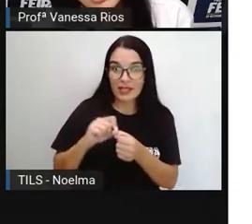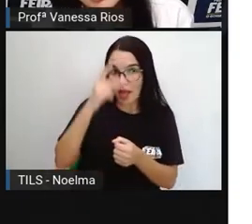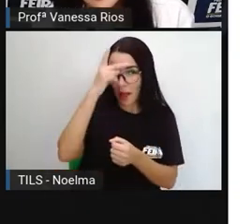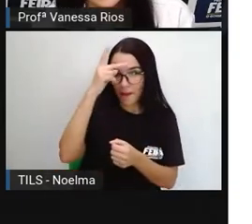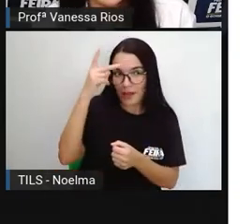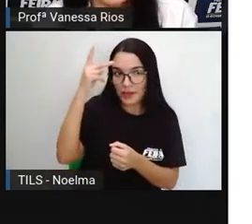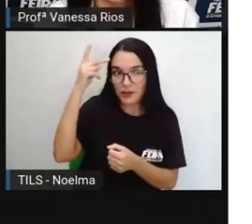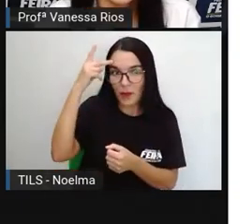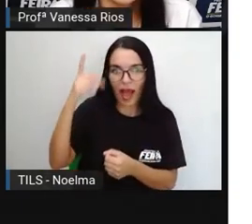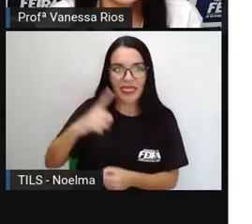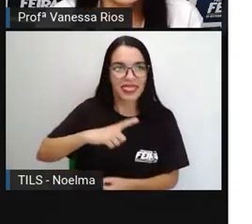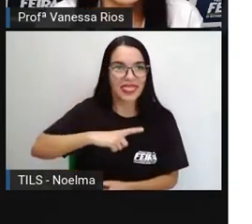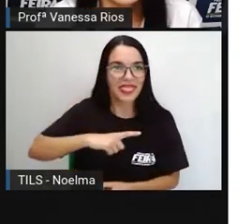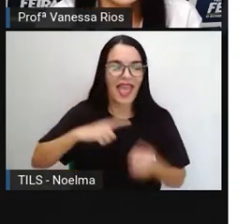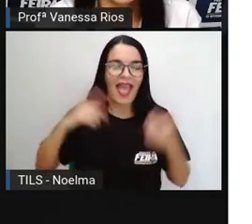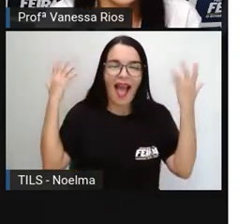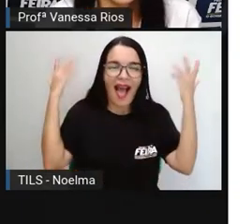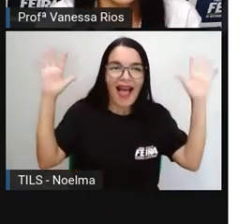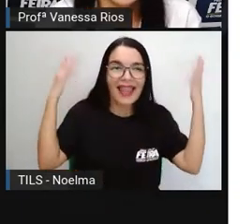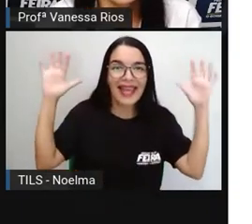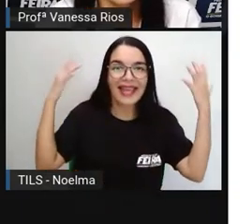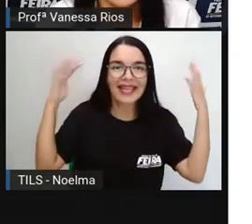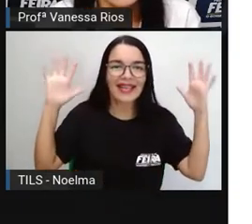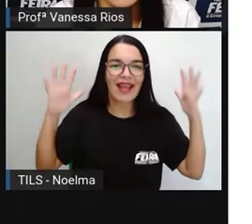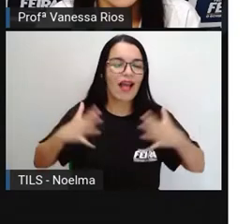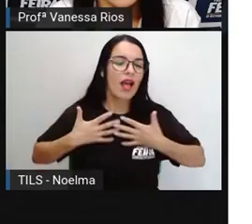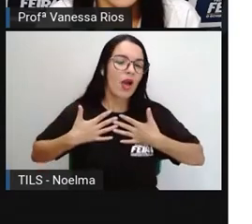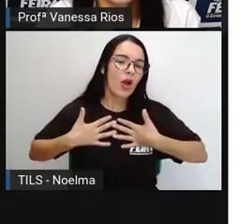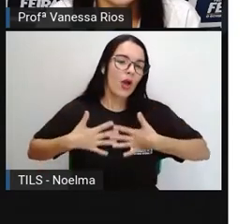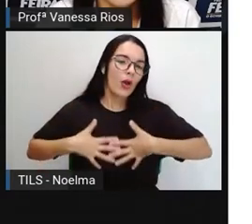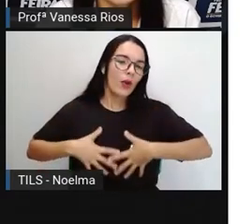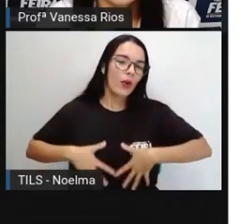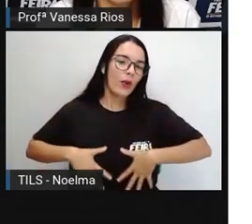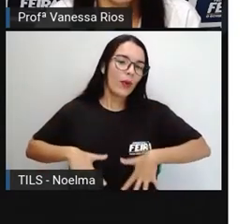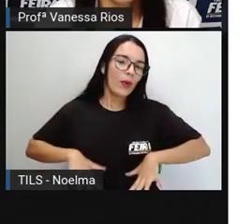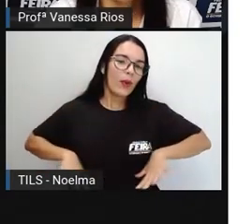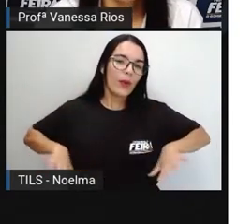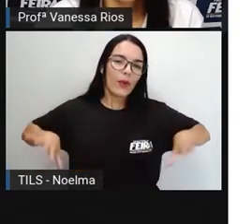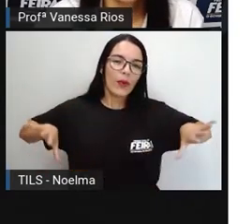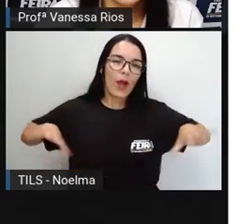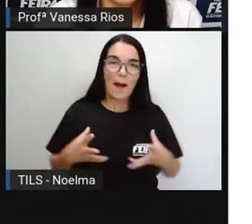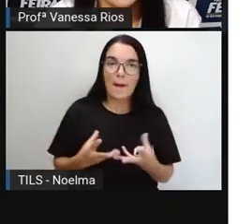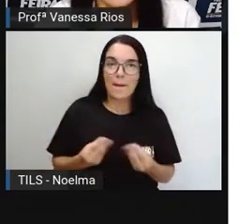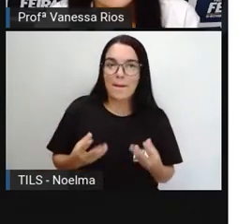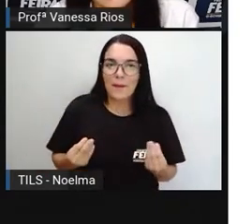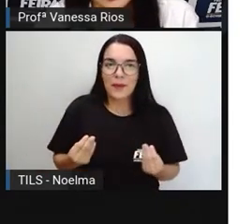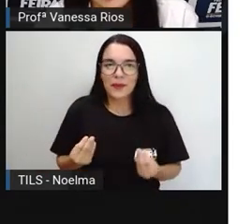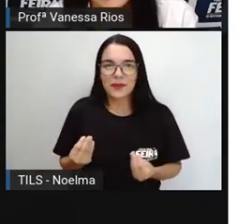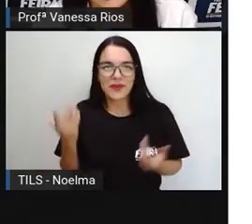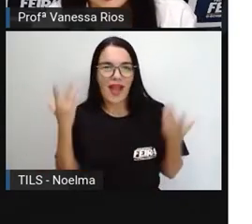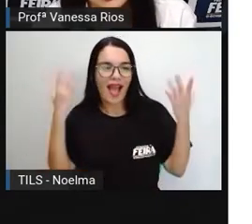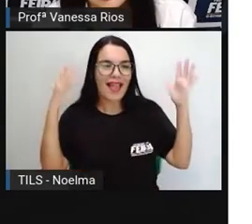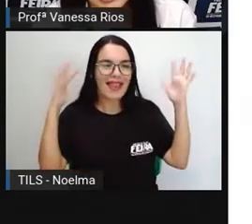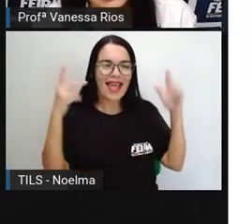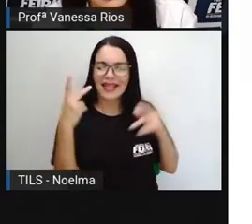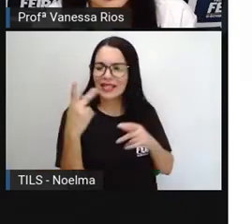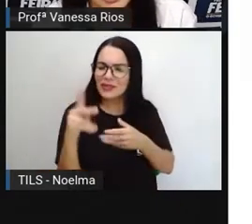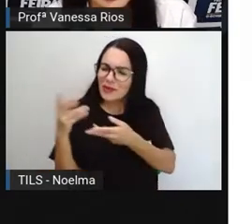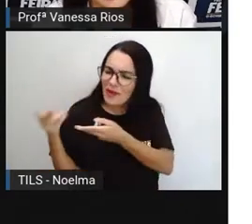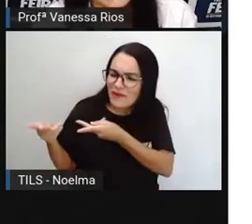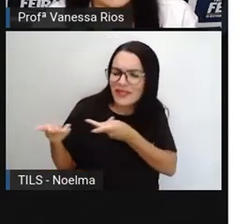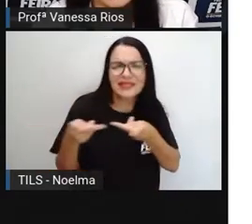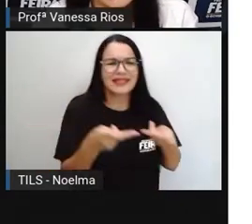contente, causar alegria, satisfação. Aí tem um exemplo. Muito me alegra sua visita.